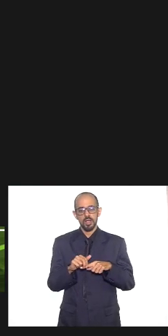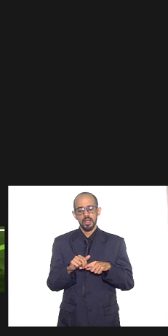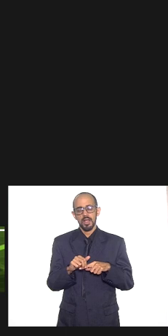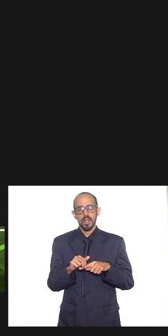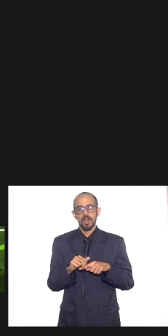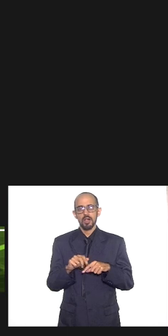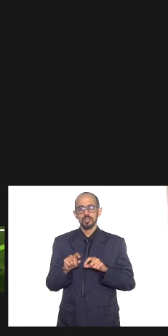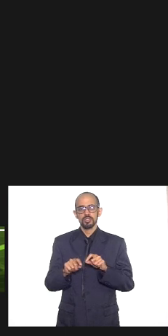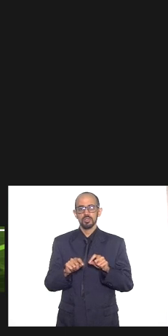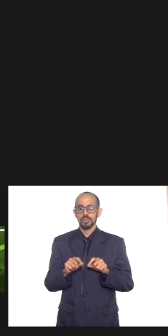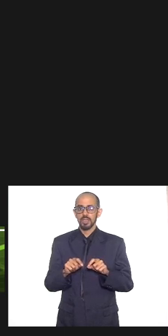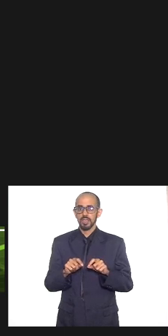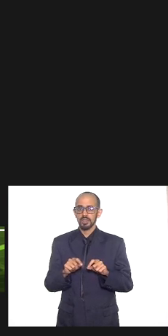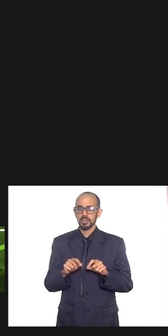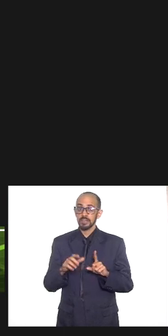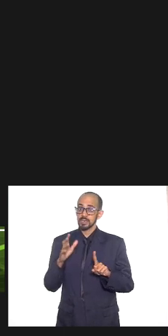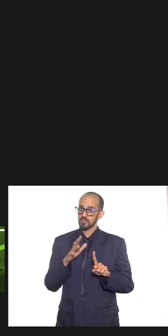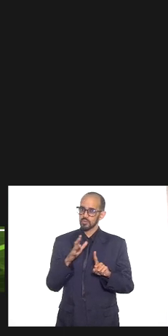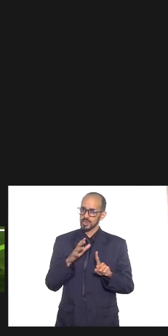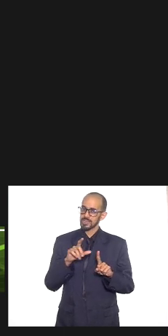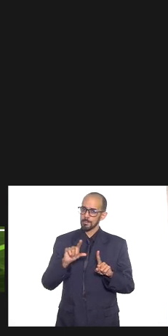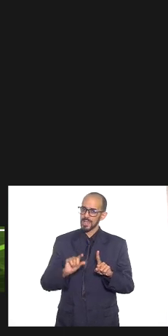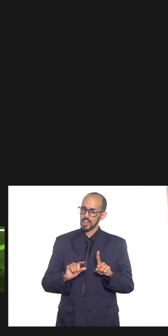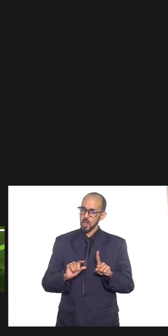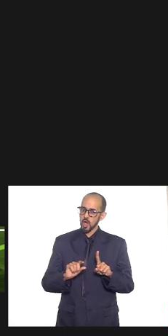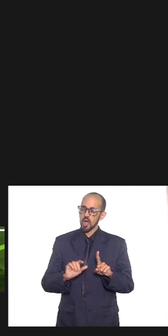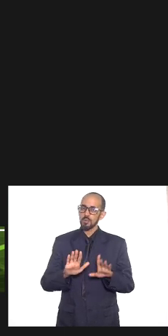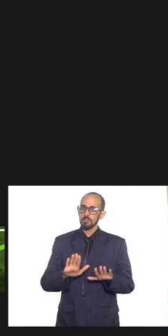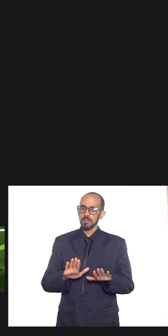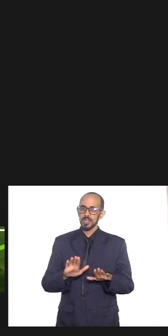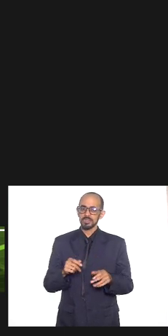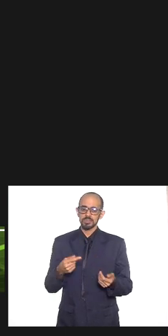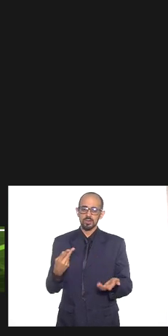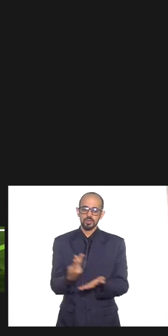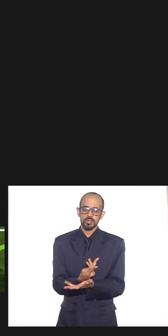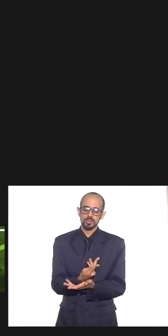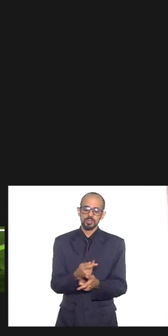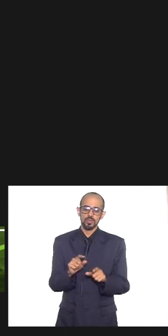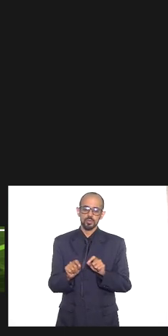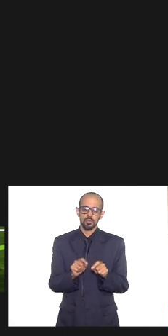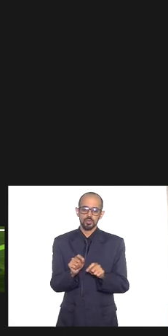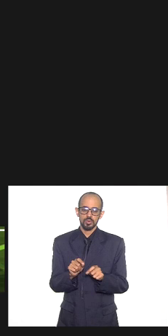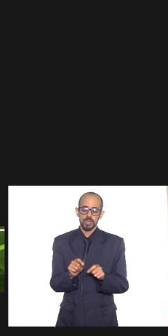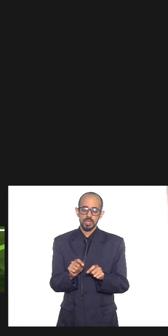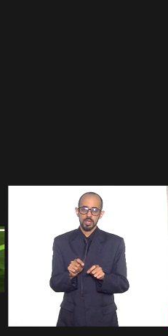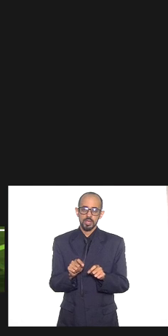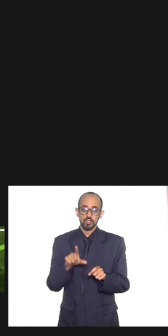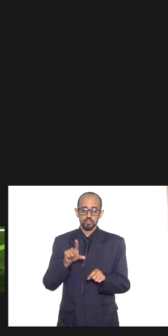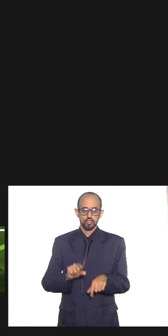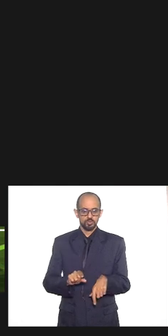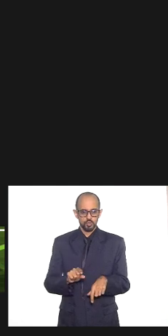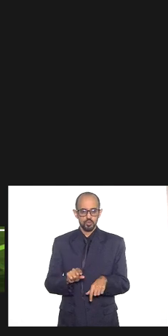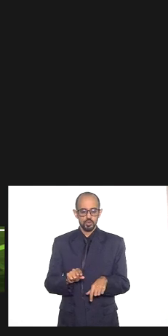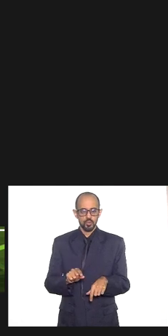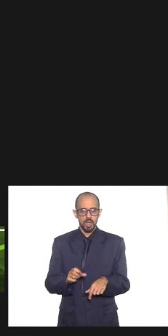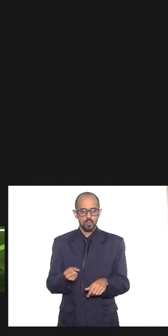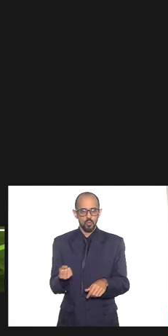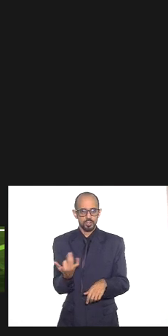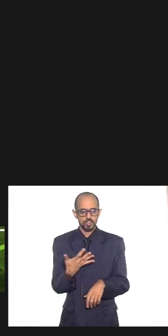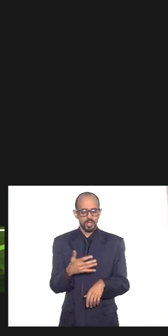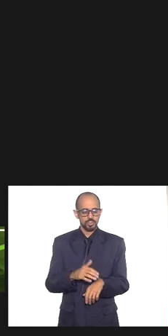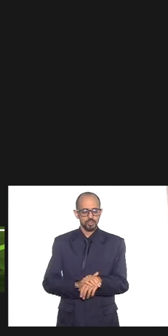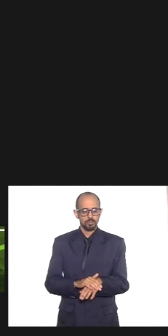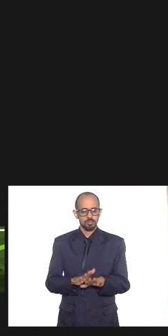pessoas agora nós tivemos uma baixa muito grande e aí quando eu no